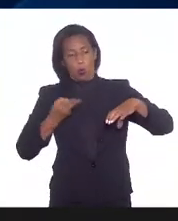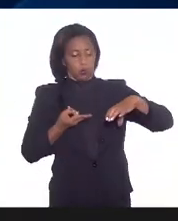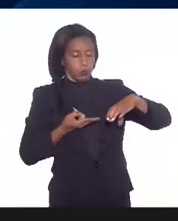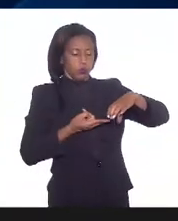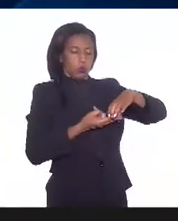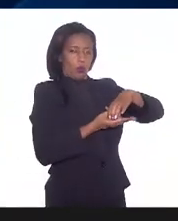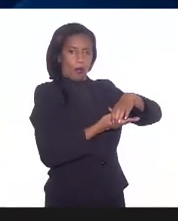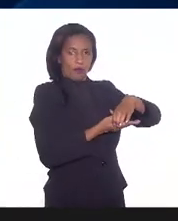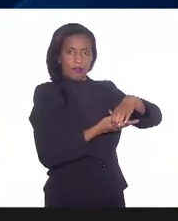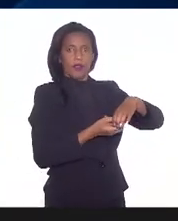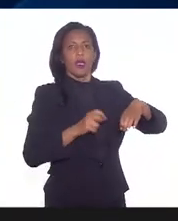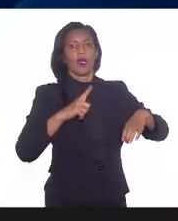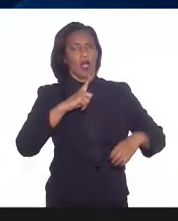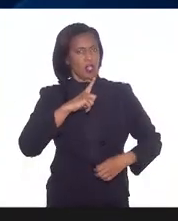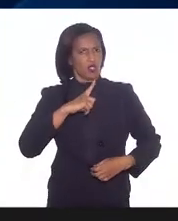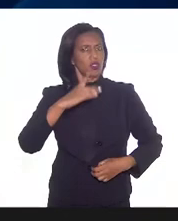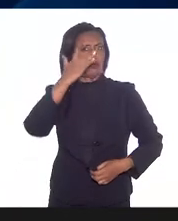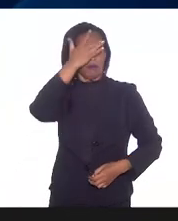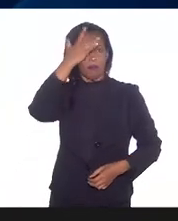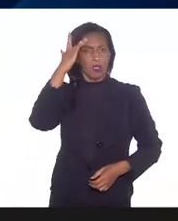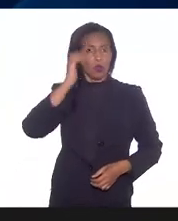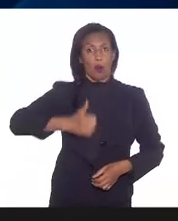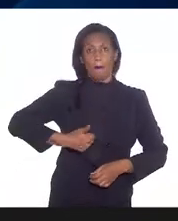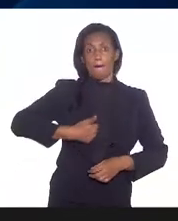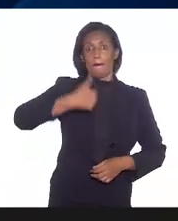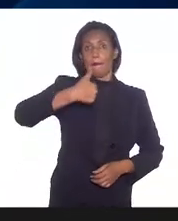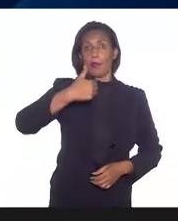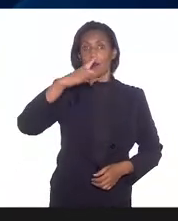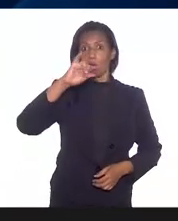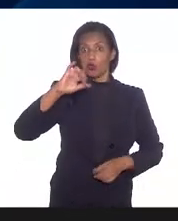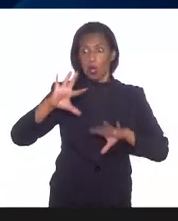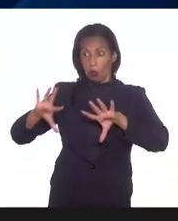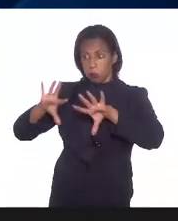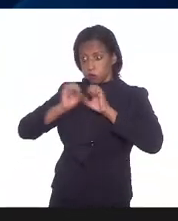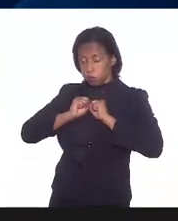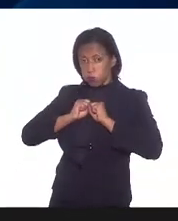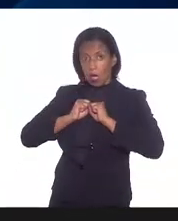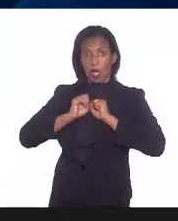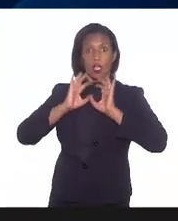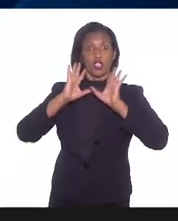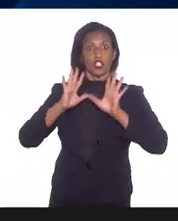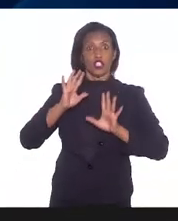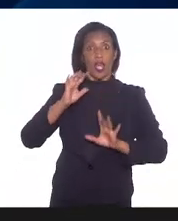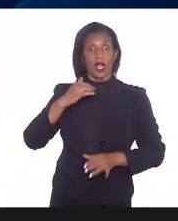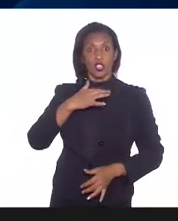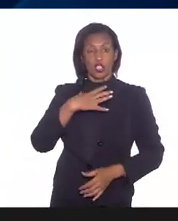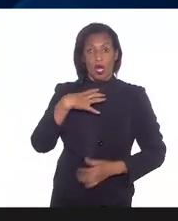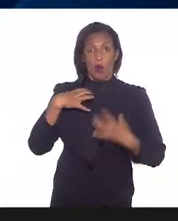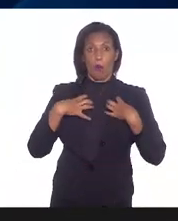teve casos de pessoas no primeiro dia que detectou no exame já tinha 10% do pulmão